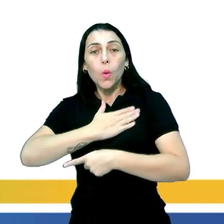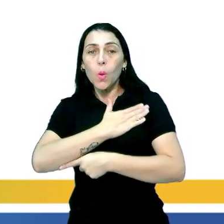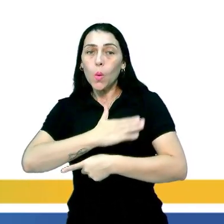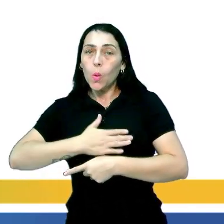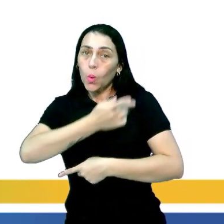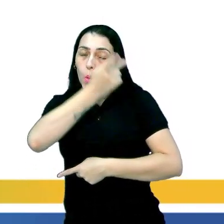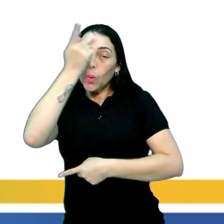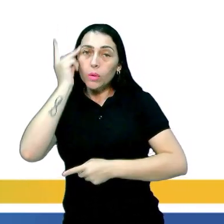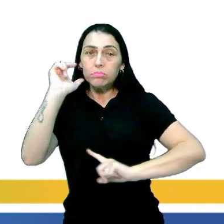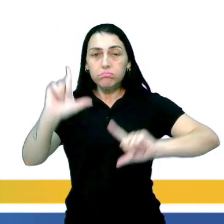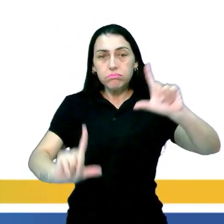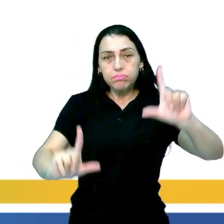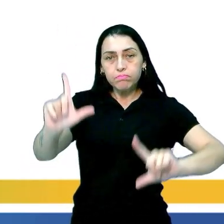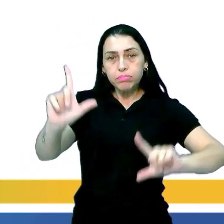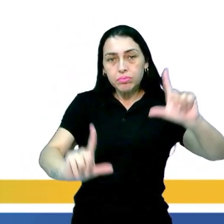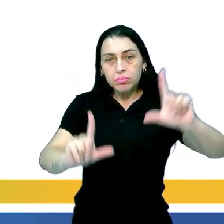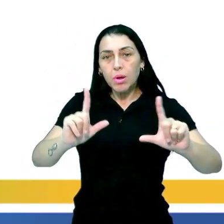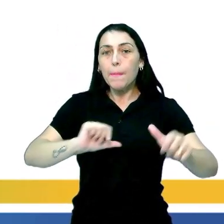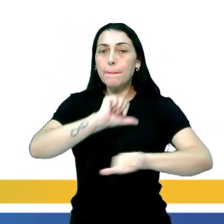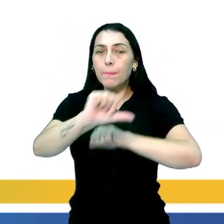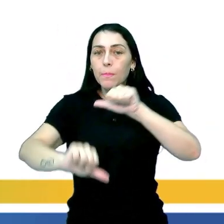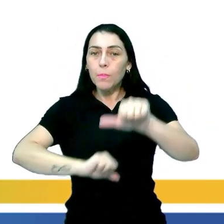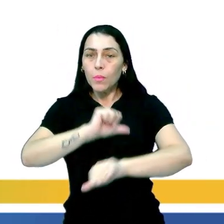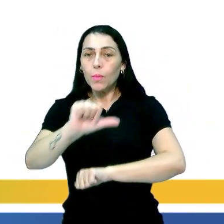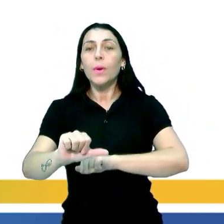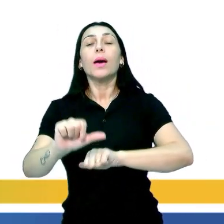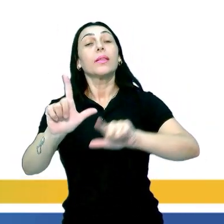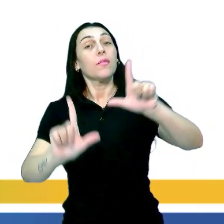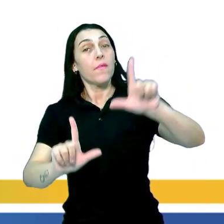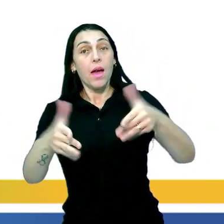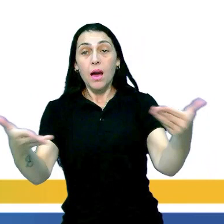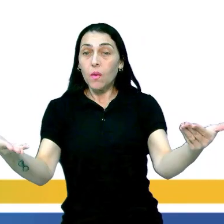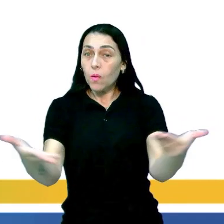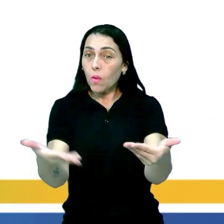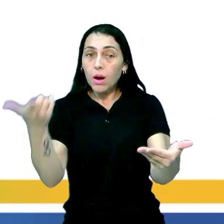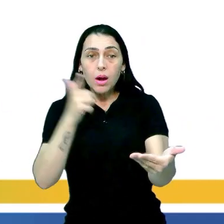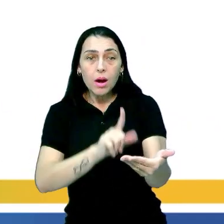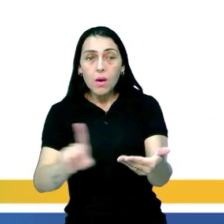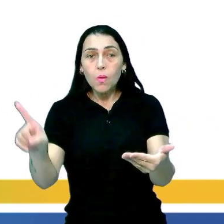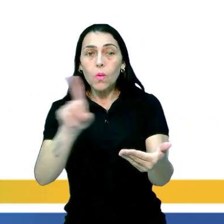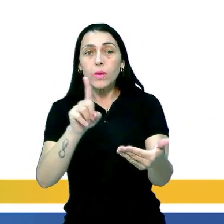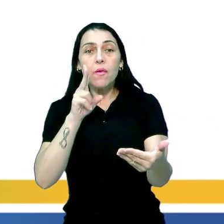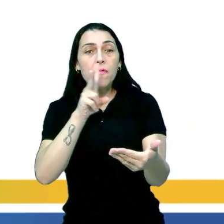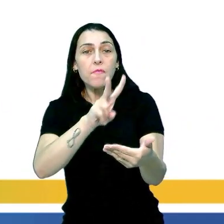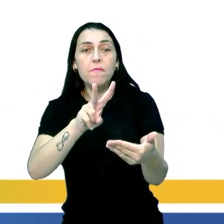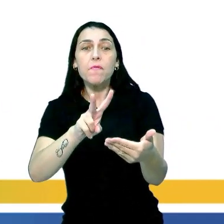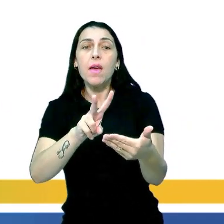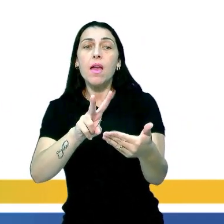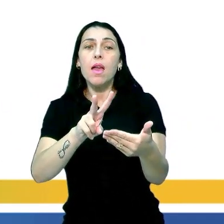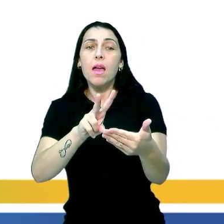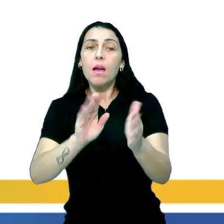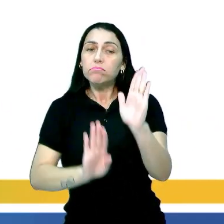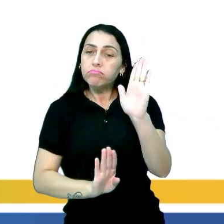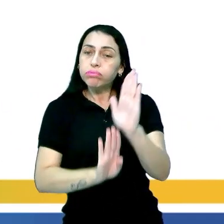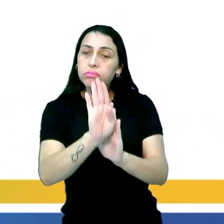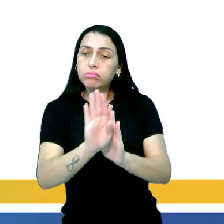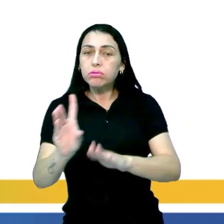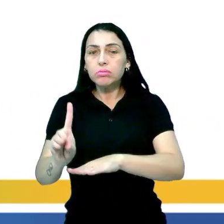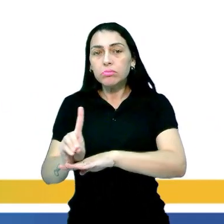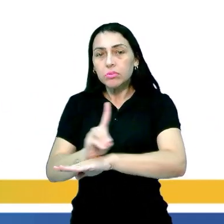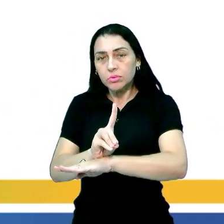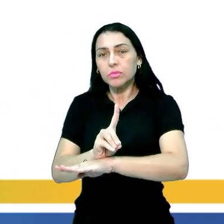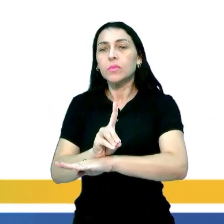C, os gostos de telespectadores mudaram e a TV não conseguem mais acompanhar a evolução digital,